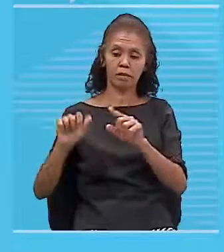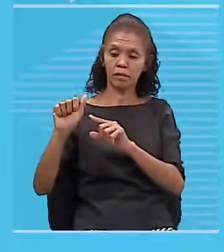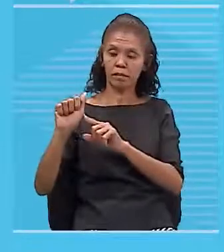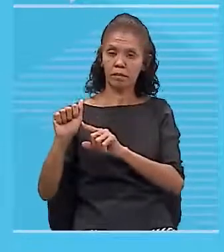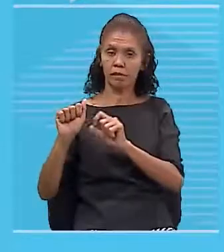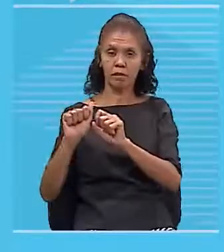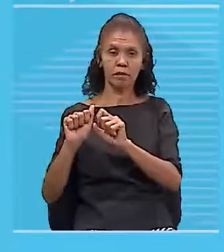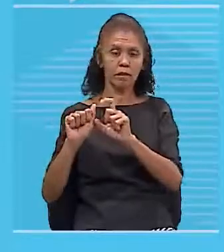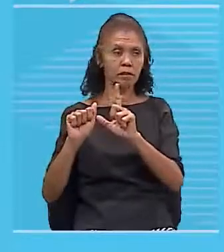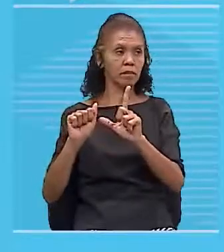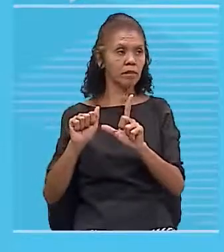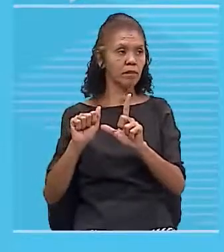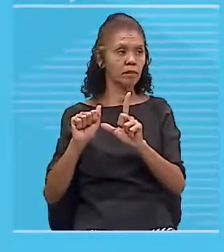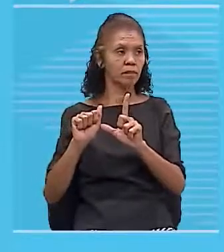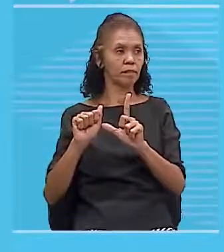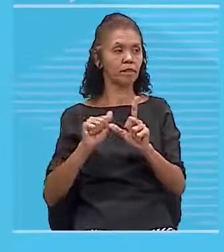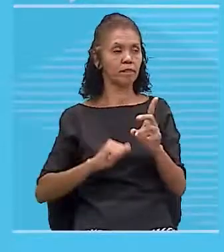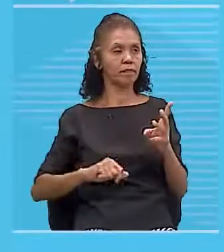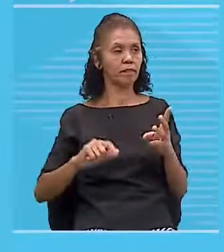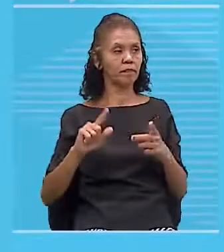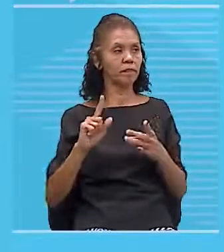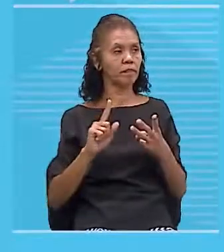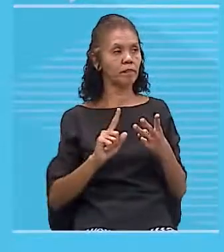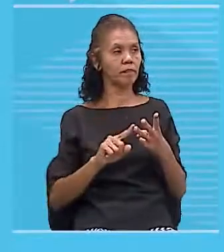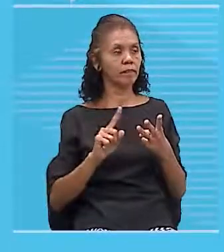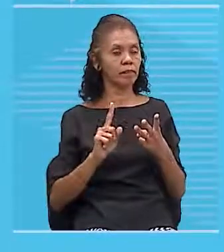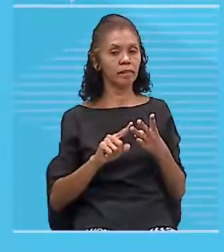E a distância R